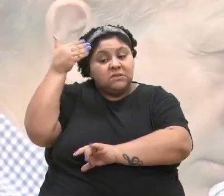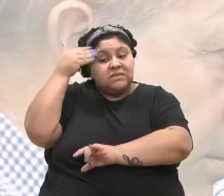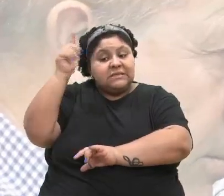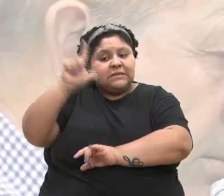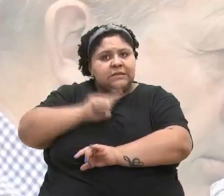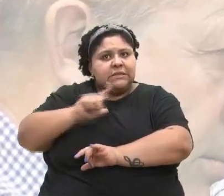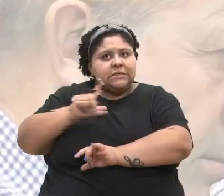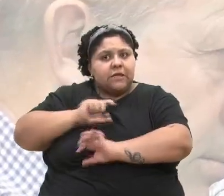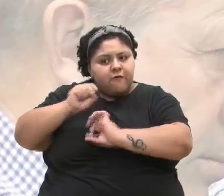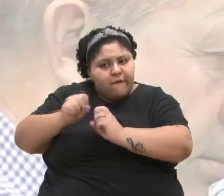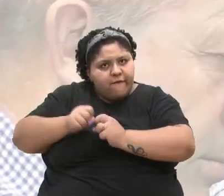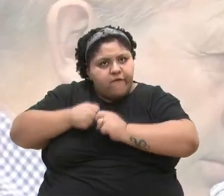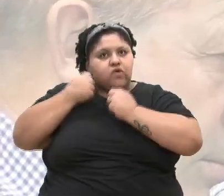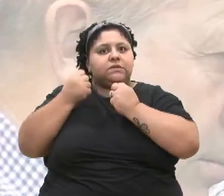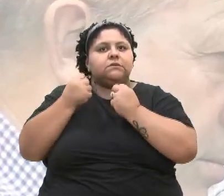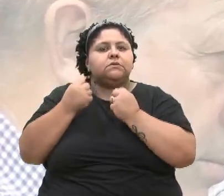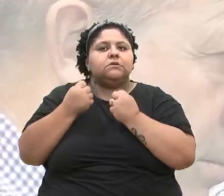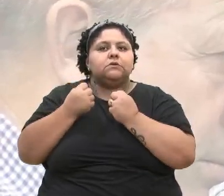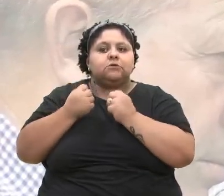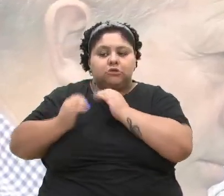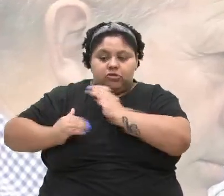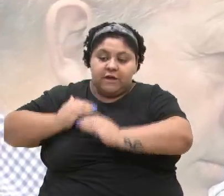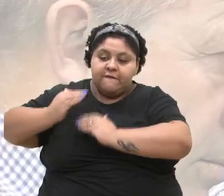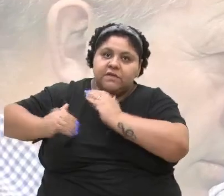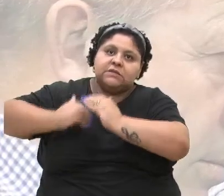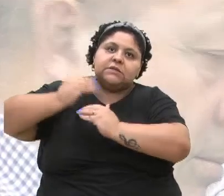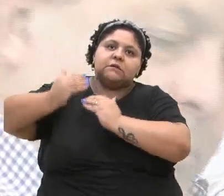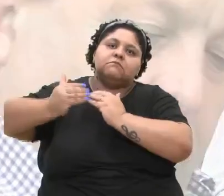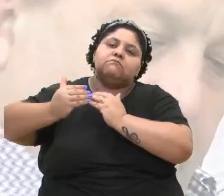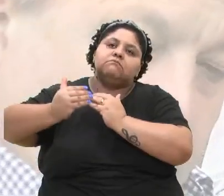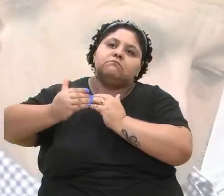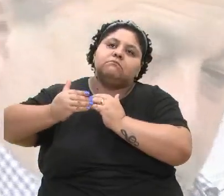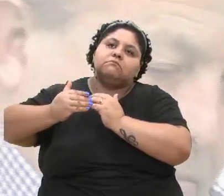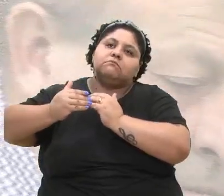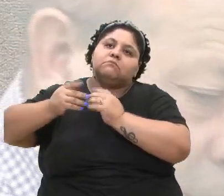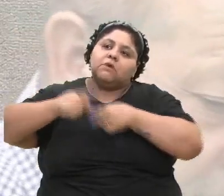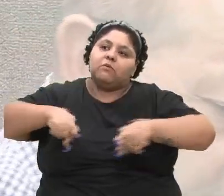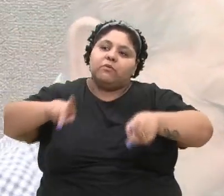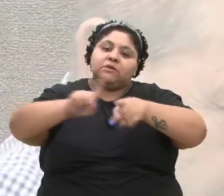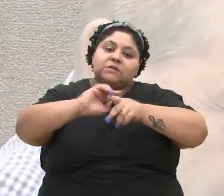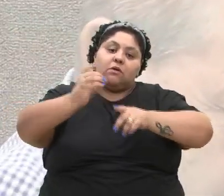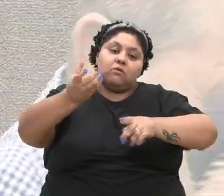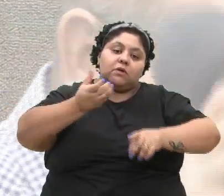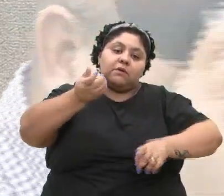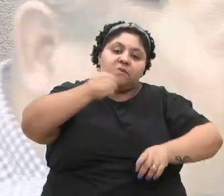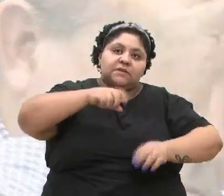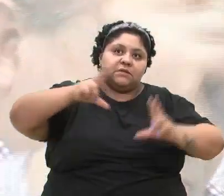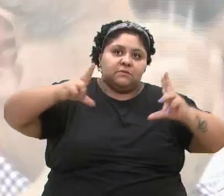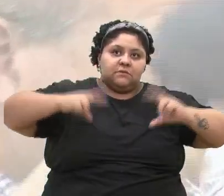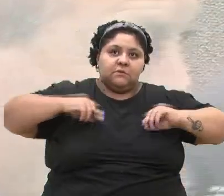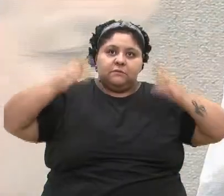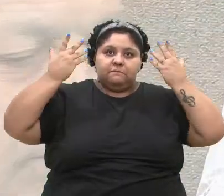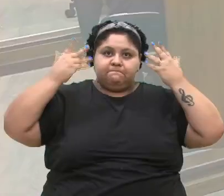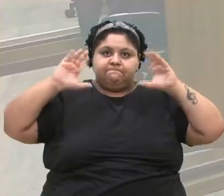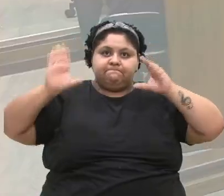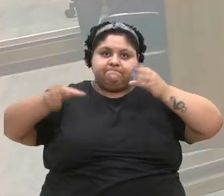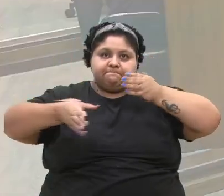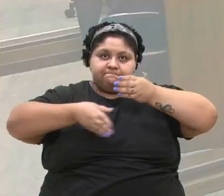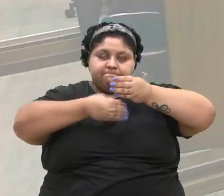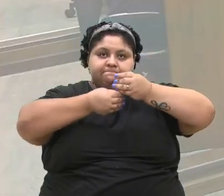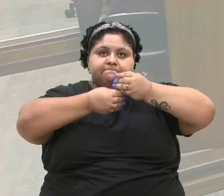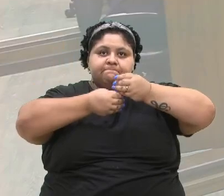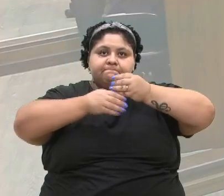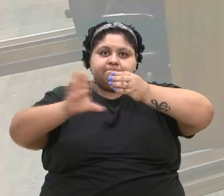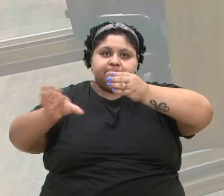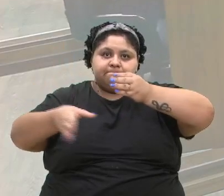grande potencial de avançar e de trazer à população aquilo que ela precisa e merece. Parabéns. Uma parte, vereador. Uma